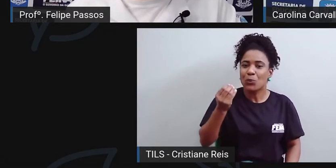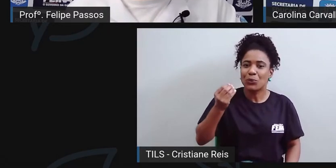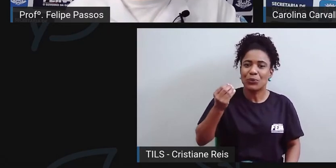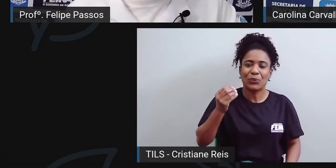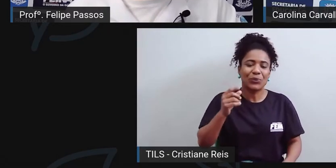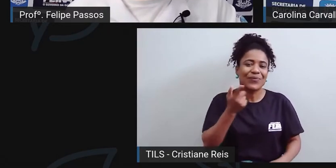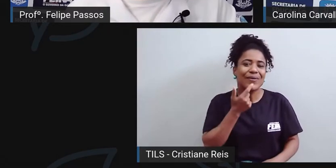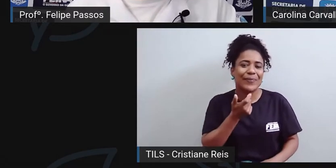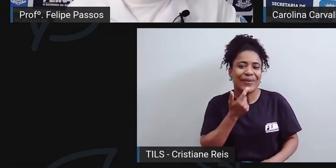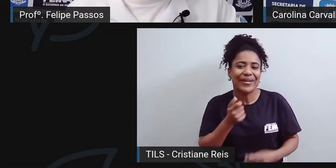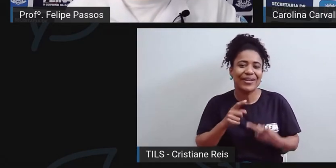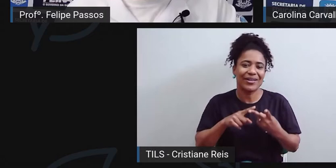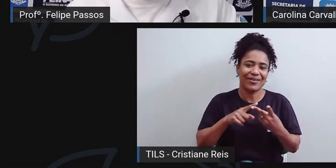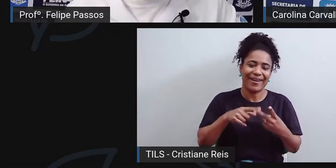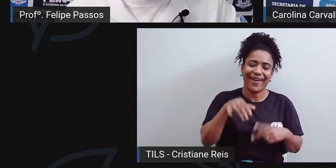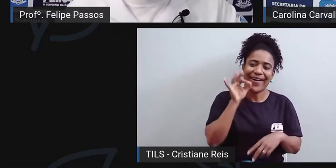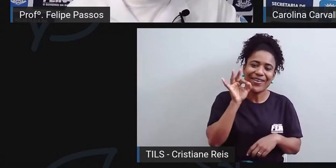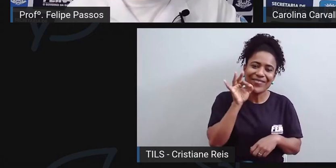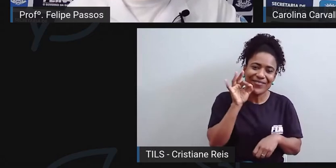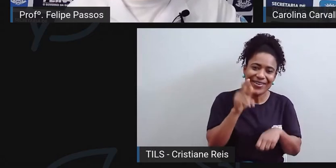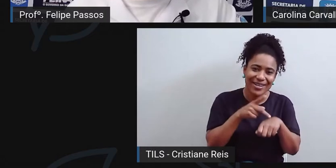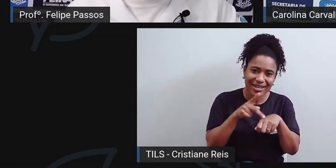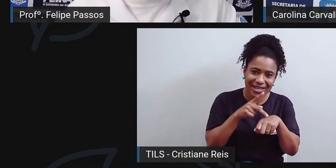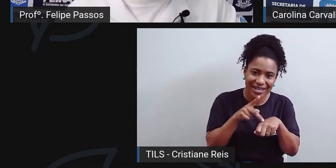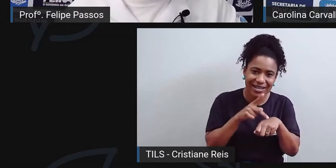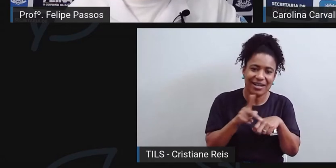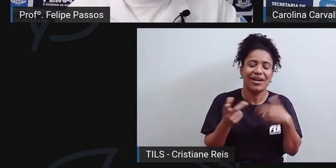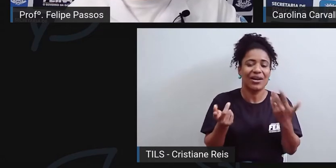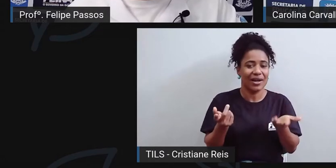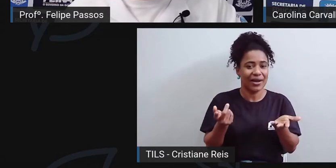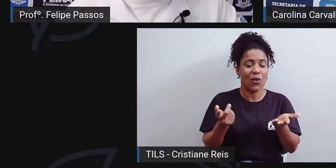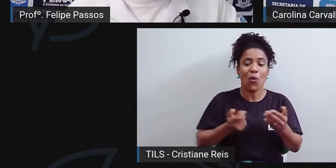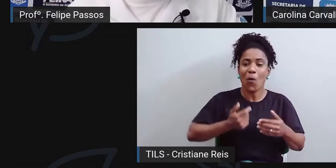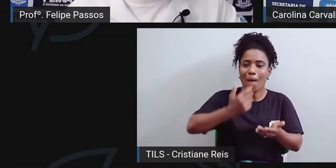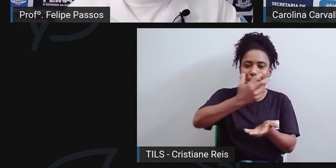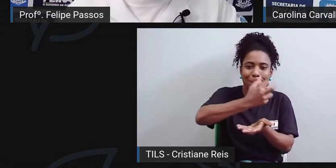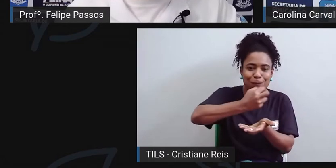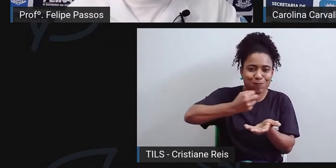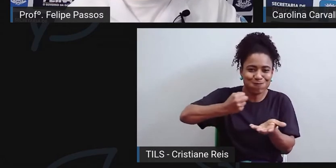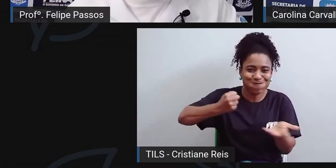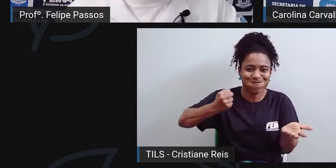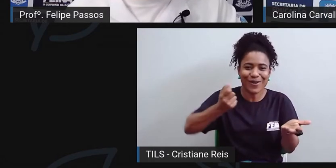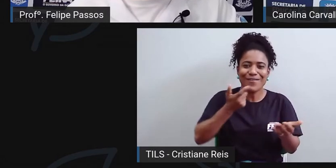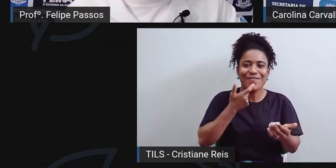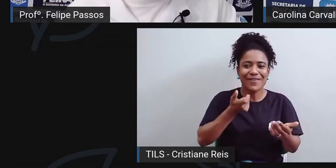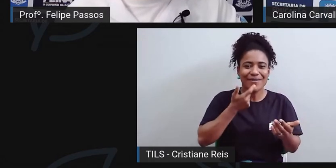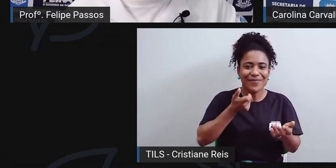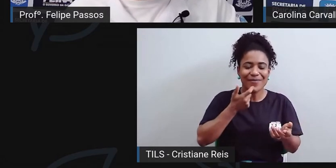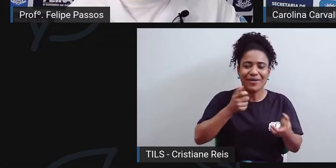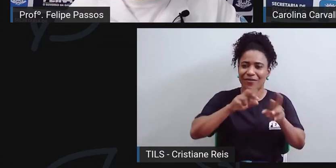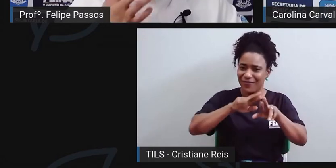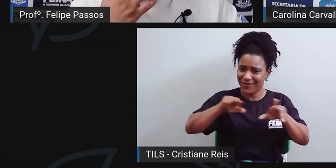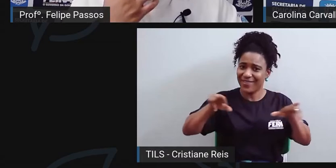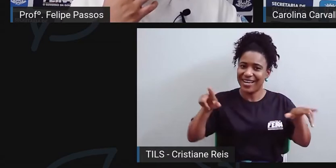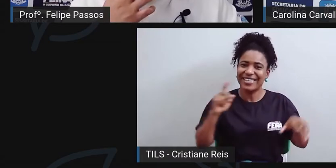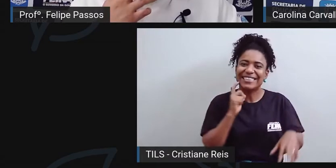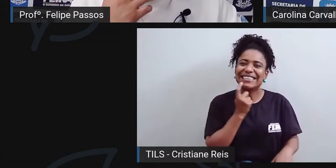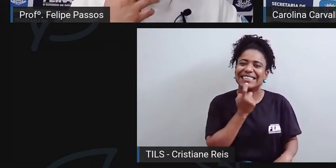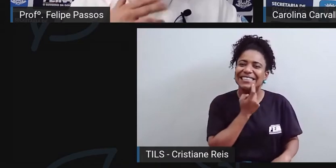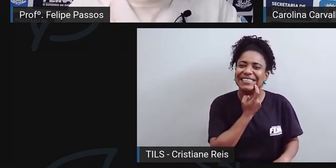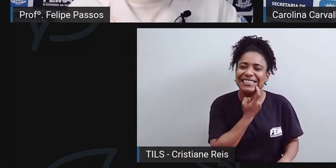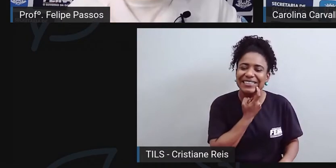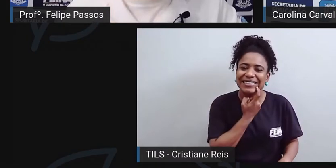café preto, muito molho de tomate ou outras situações que coram os dentes com mais facilidade.